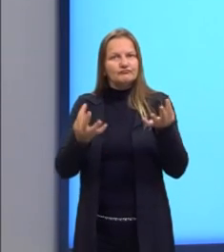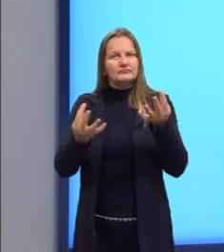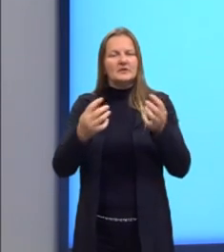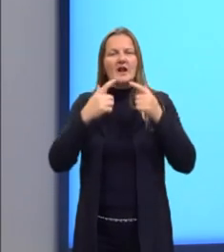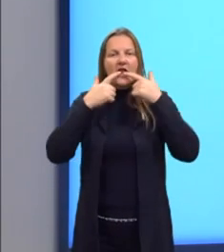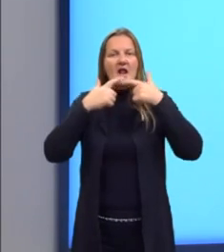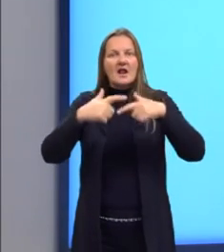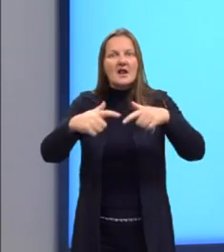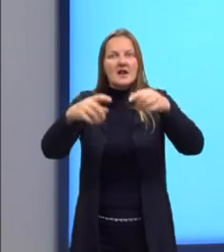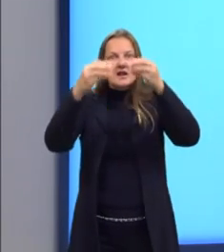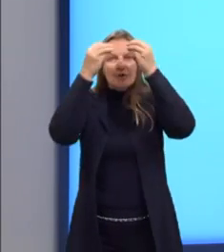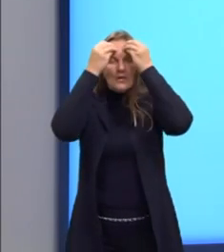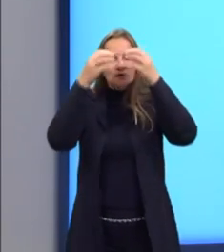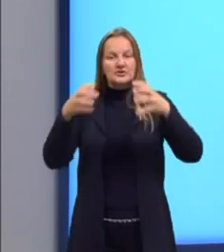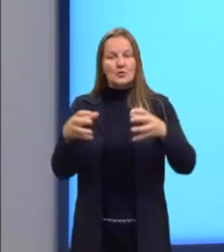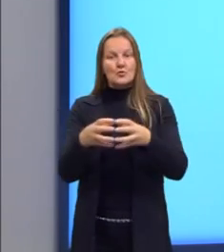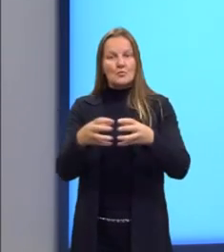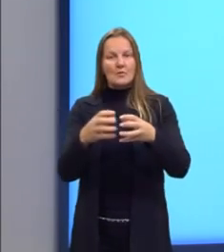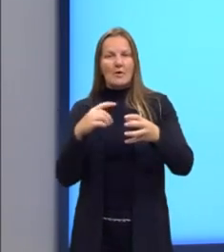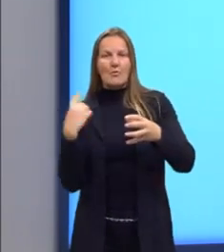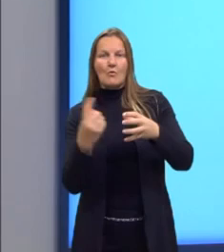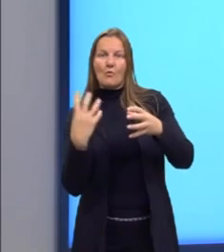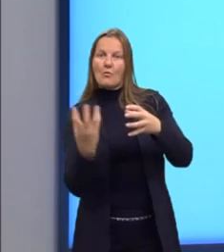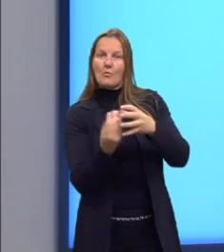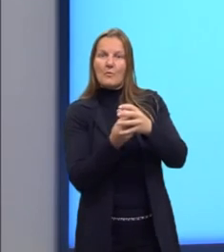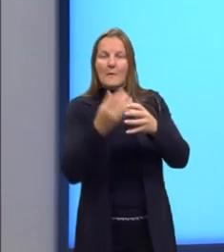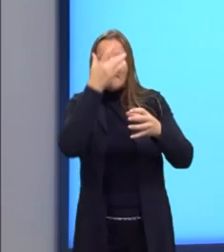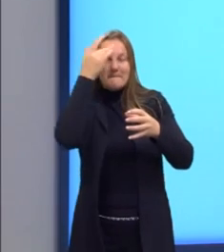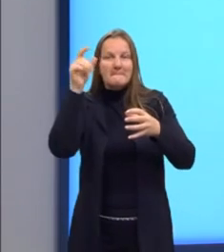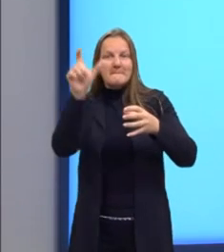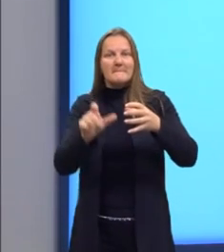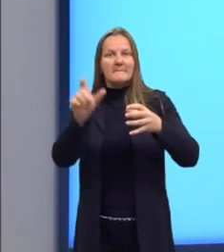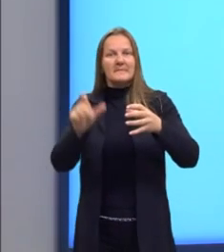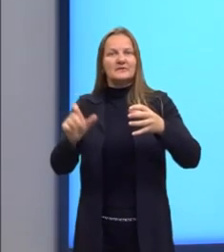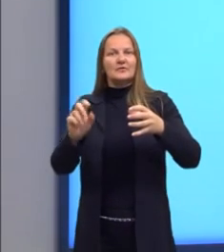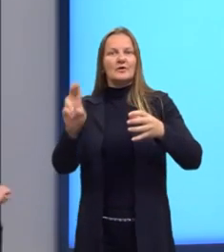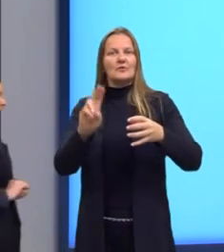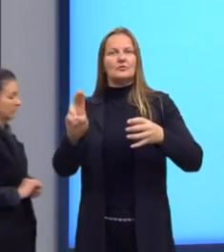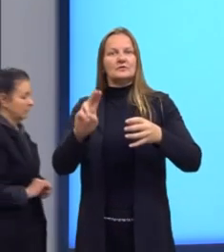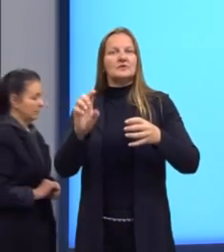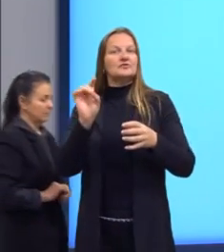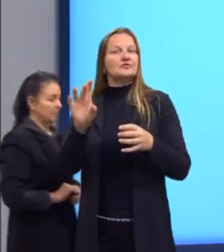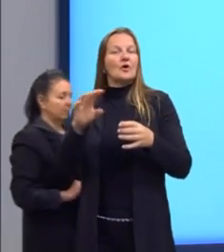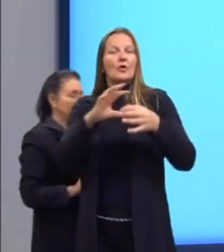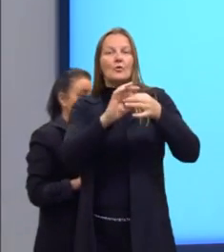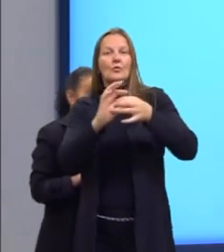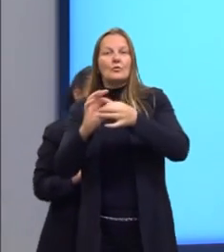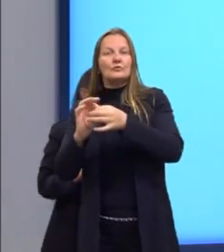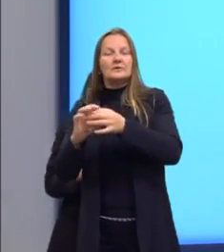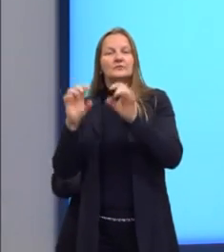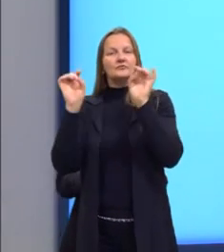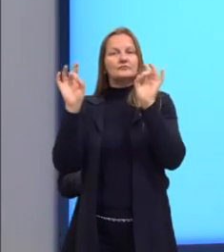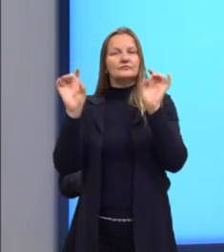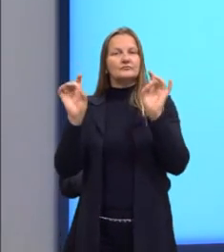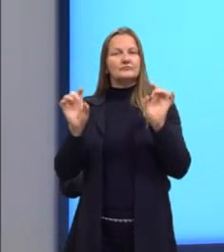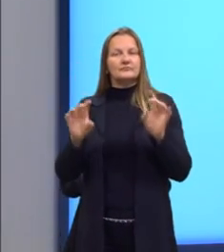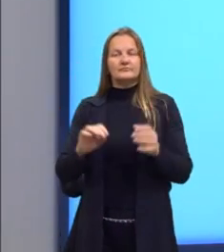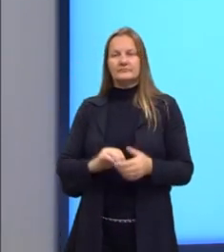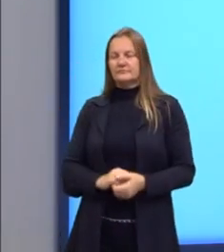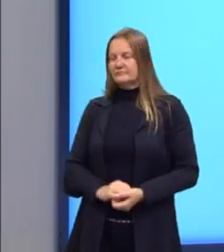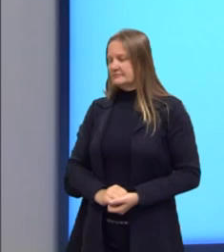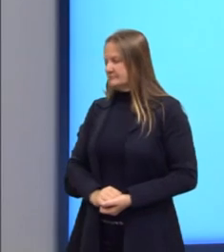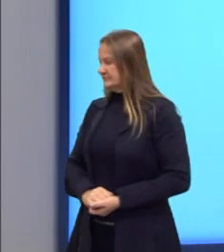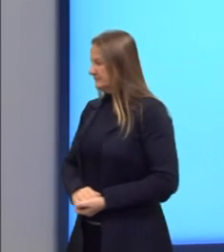linguagem grupal e adequada apenas para contextos específicos.